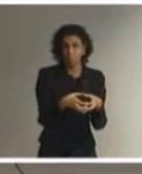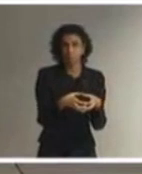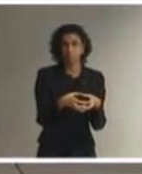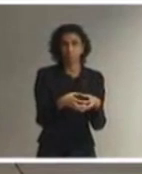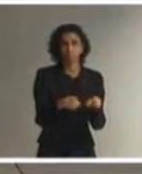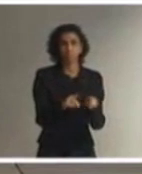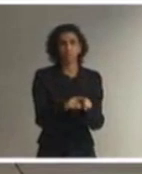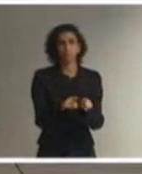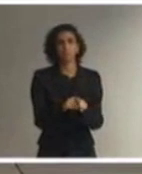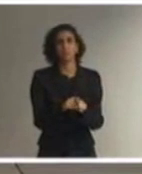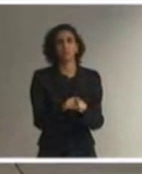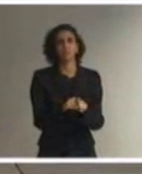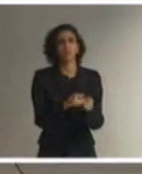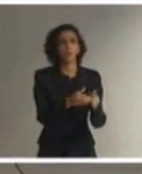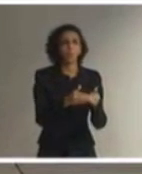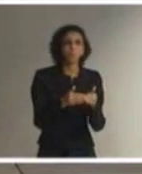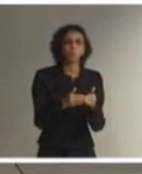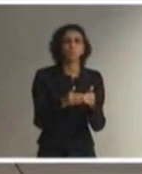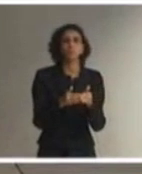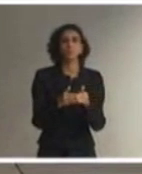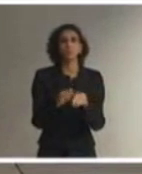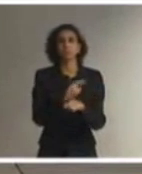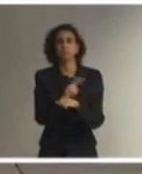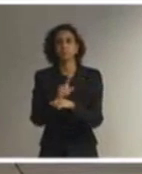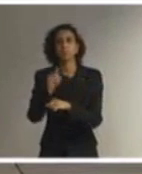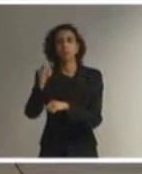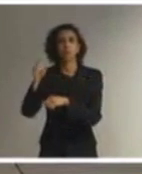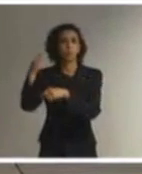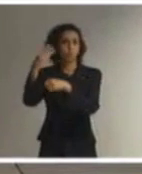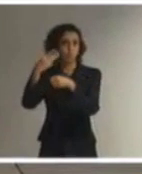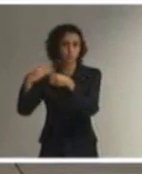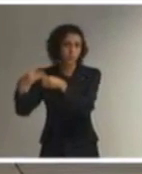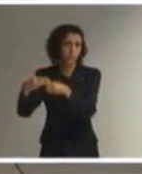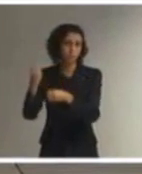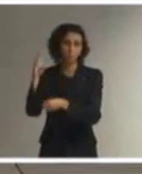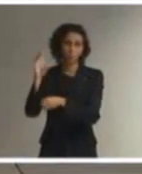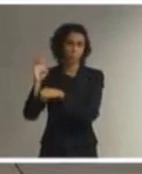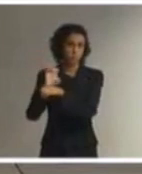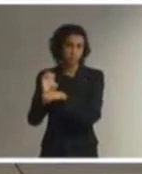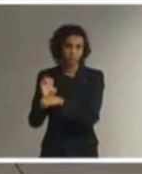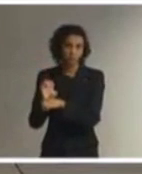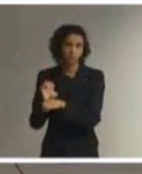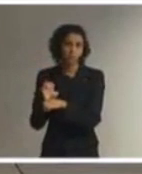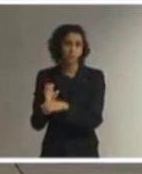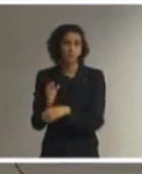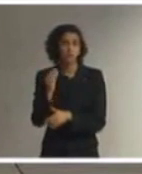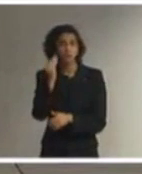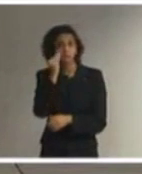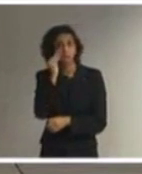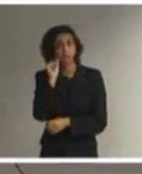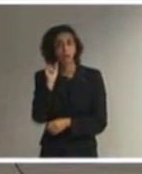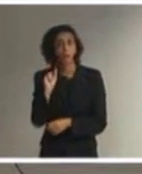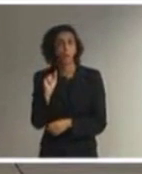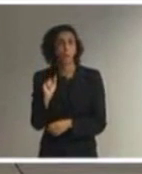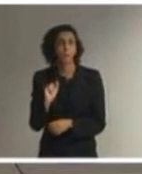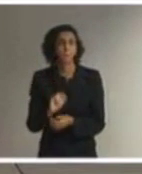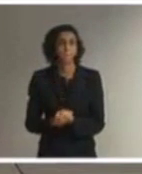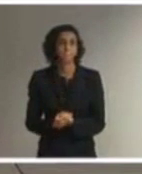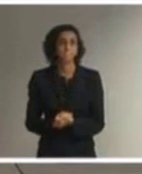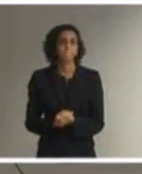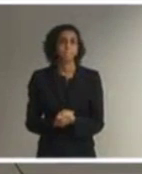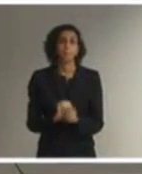educacional do município ou do Estado no sentido de que possa haver uma demanda